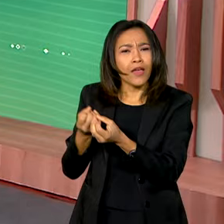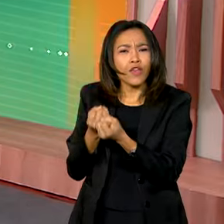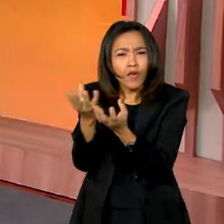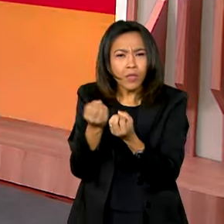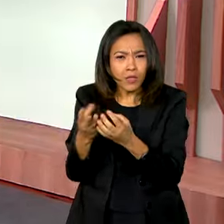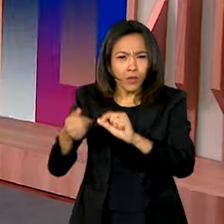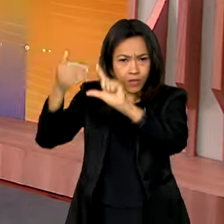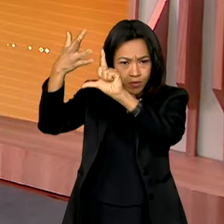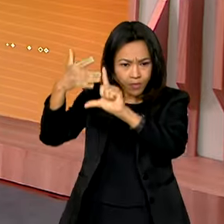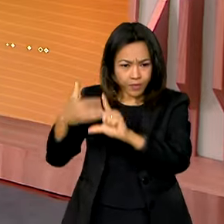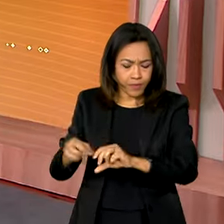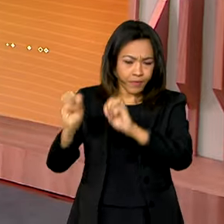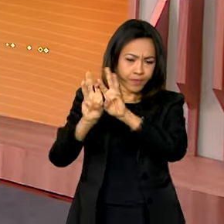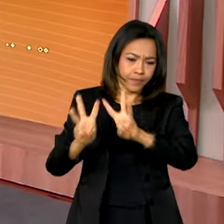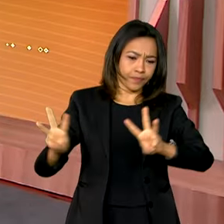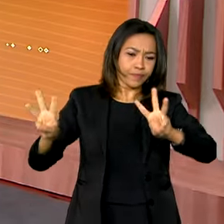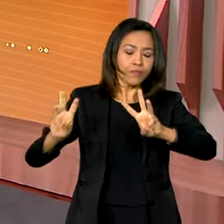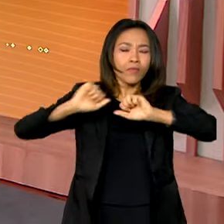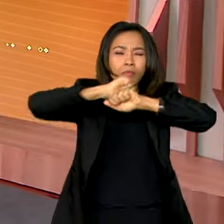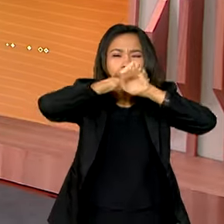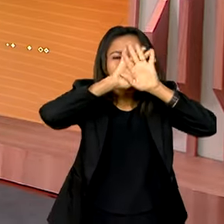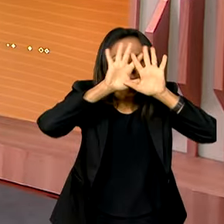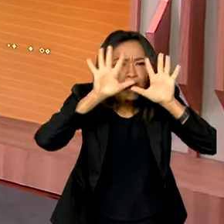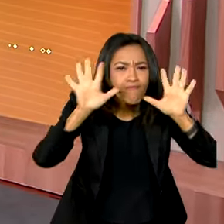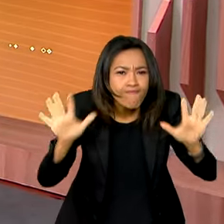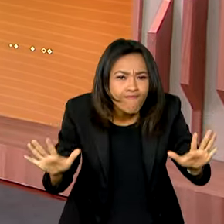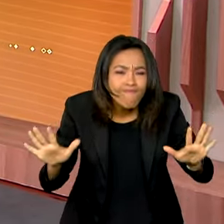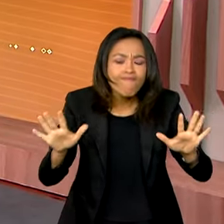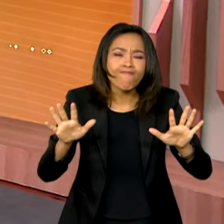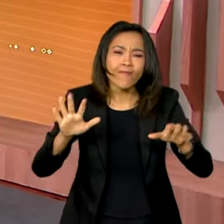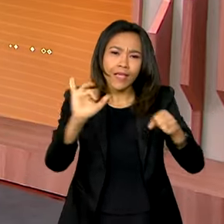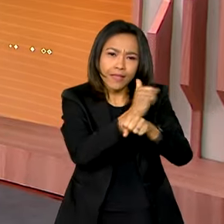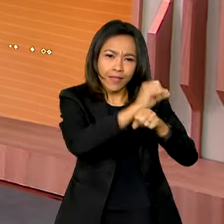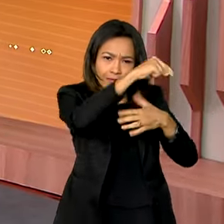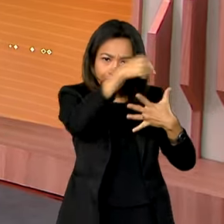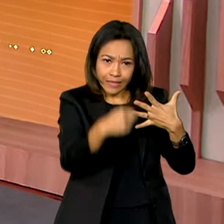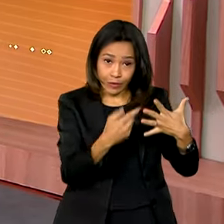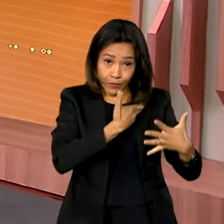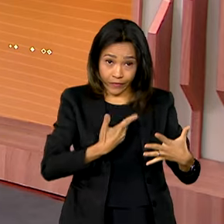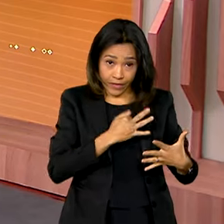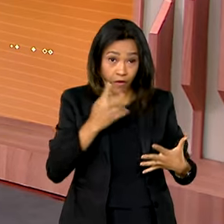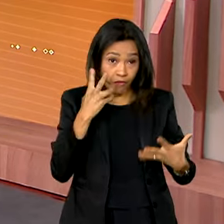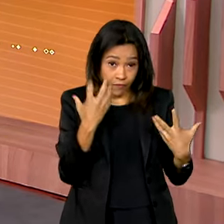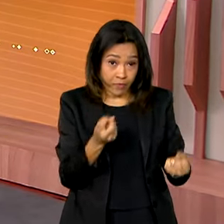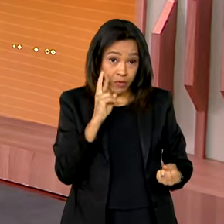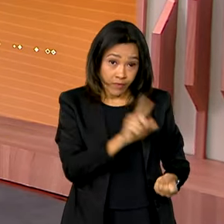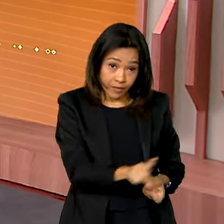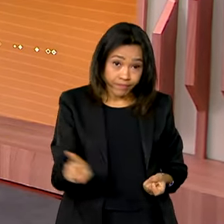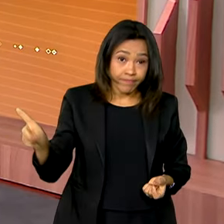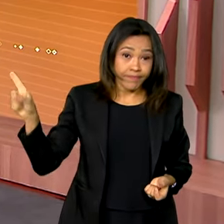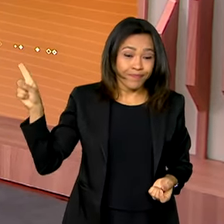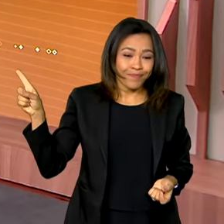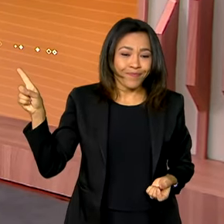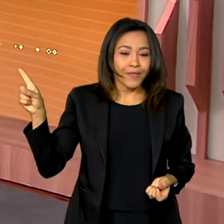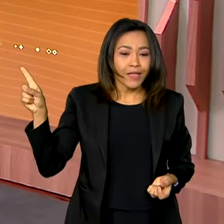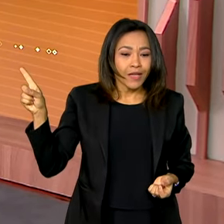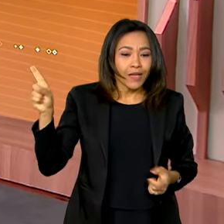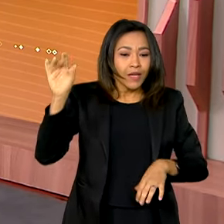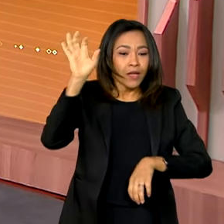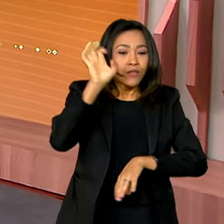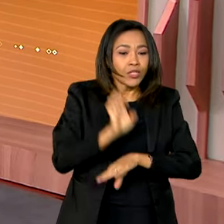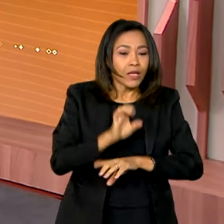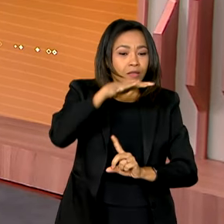.br, a plataforma que mostra com transparência as ações do governo federal. Vamos ver no mapa, então, lá no estado do Paraná,